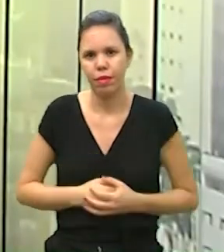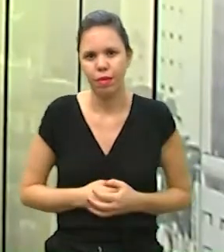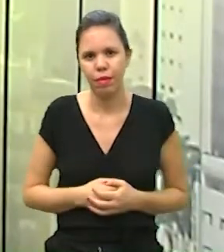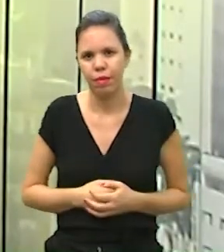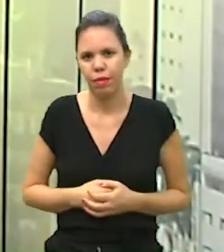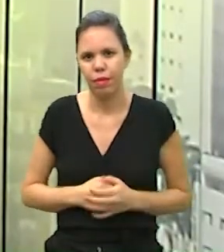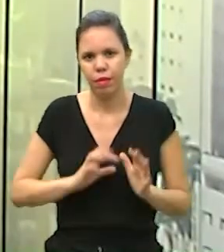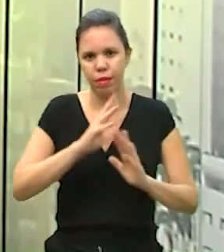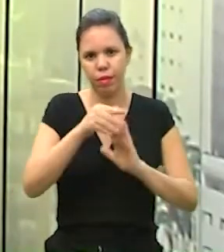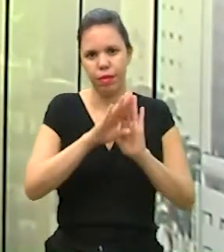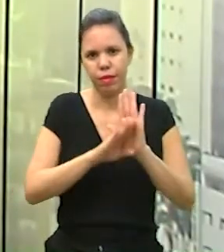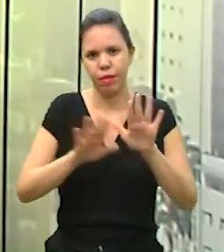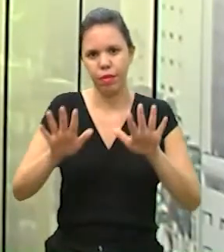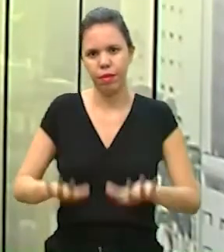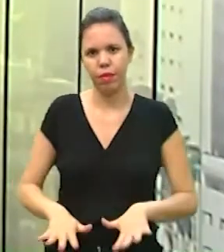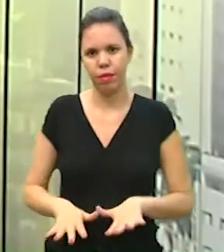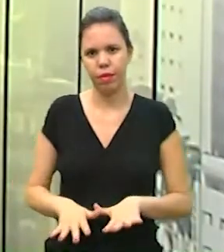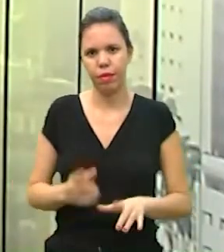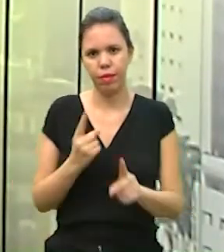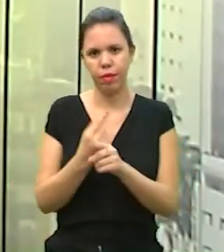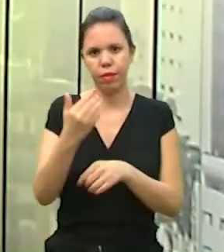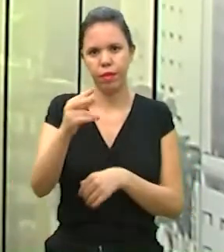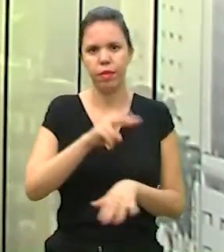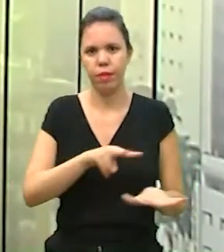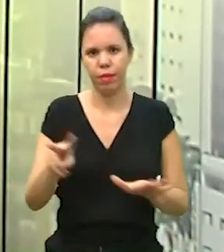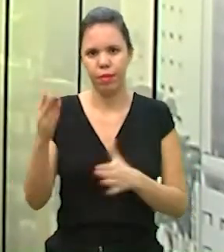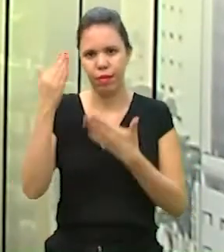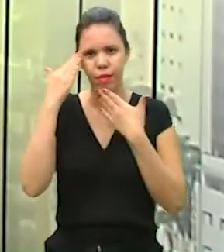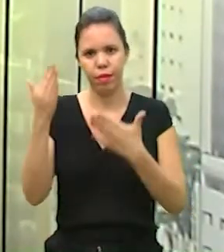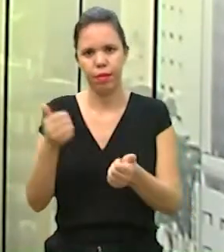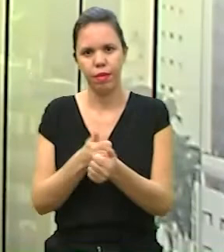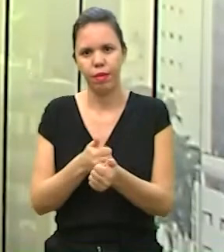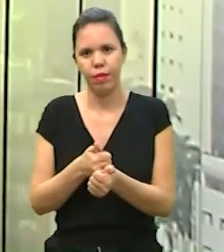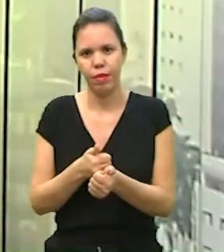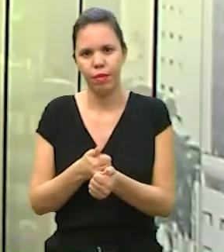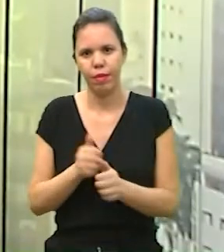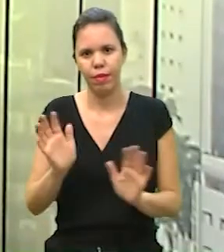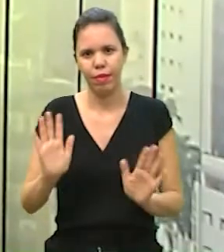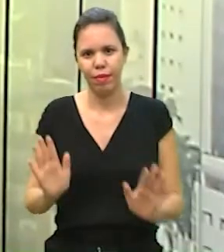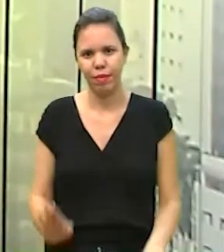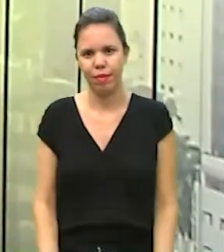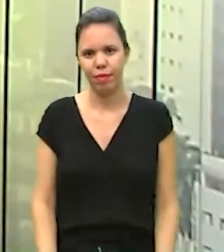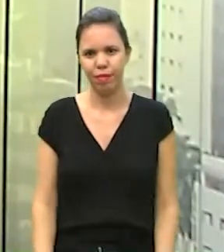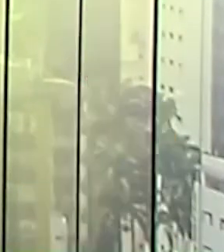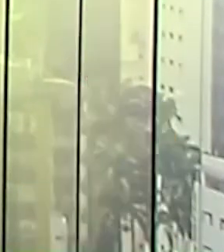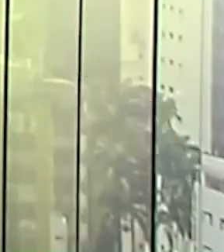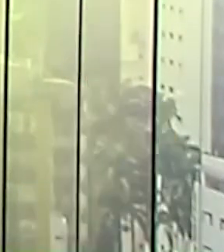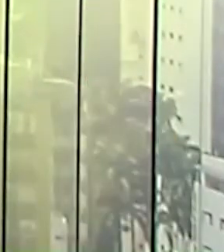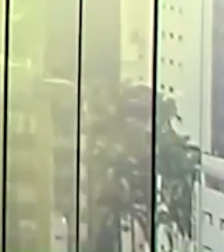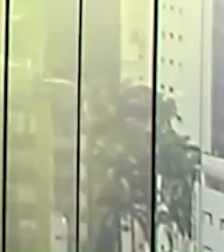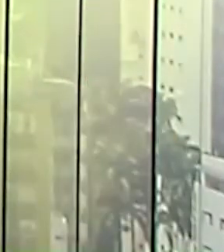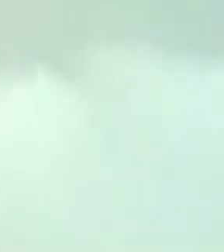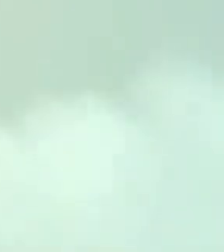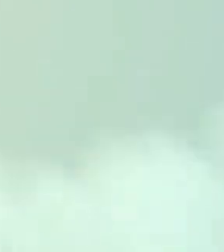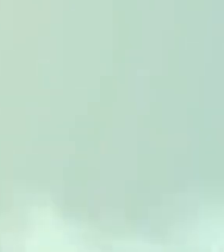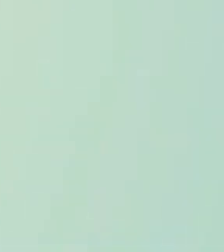de longe. O Giro Ambiental fica por aqui. te vejo na semana que vem. Obrigada pela sua companhia. Até lá. Tchau.